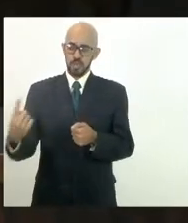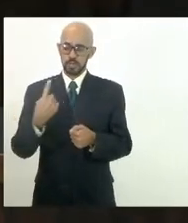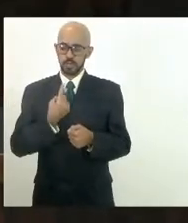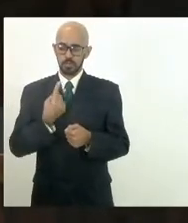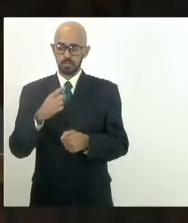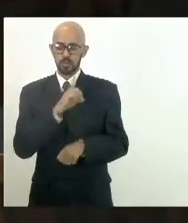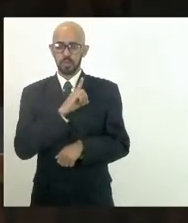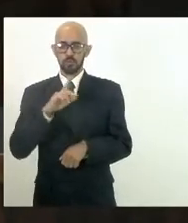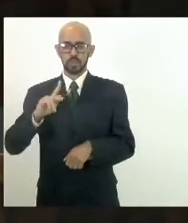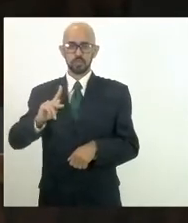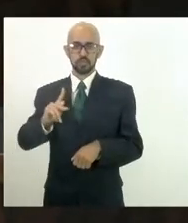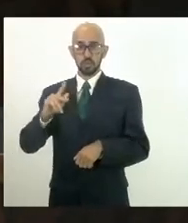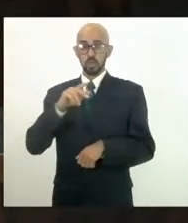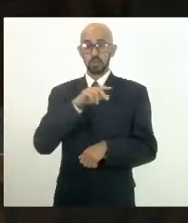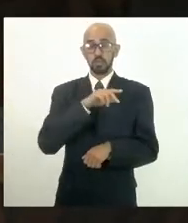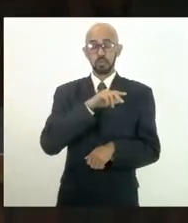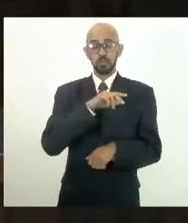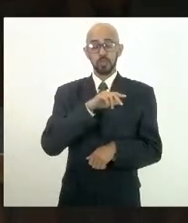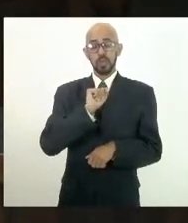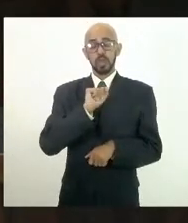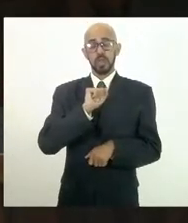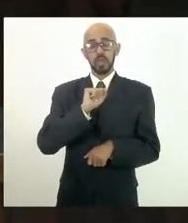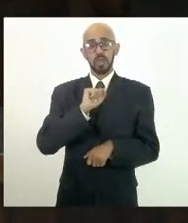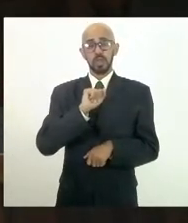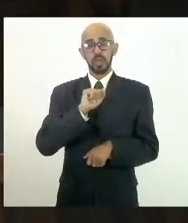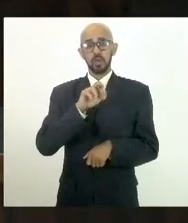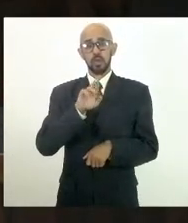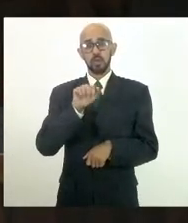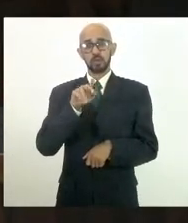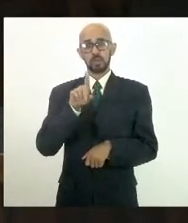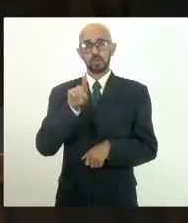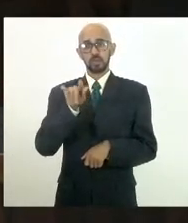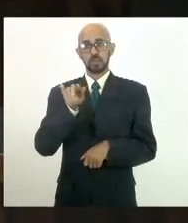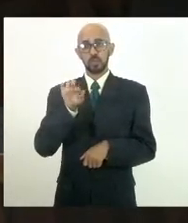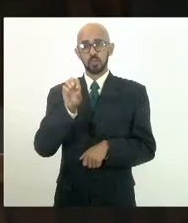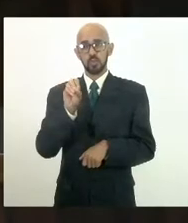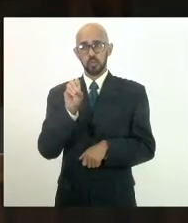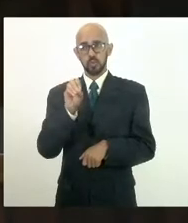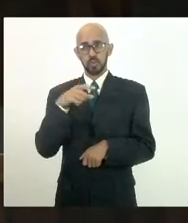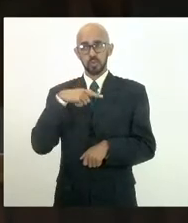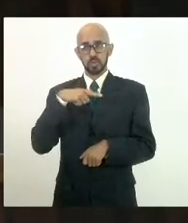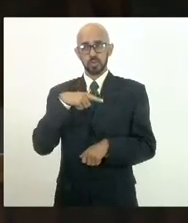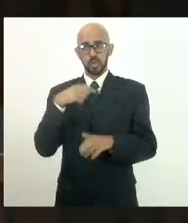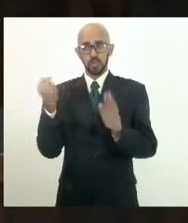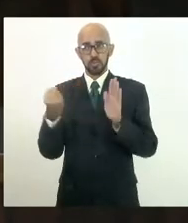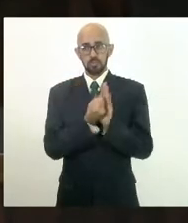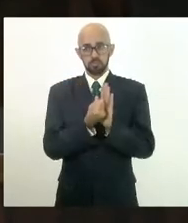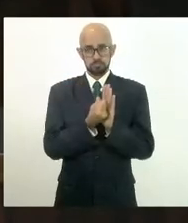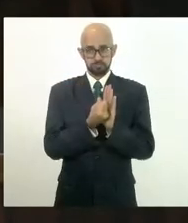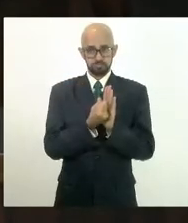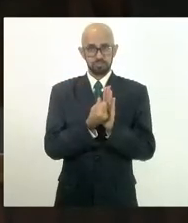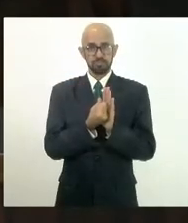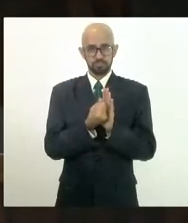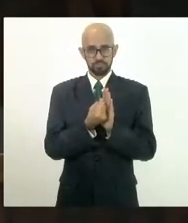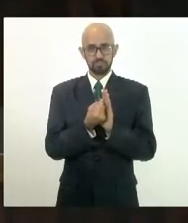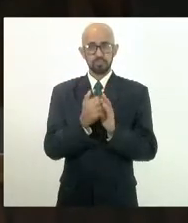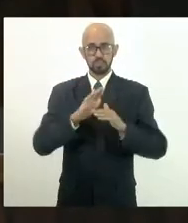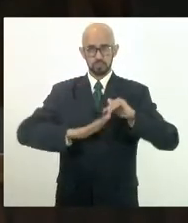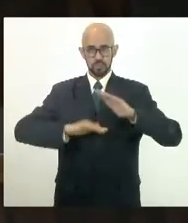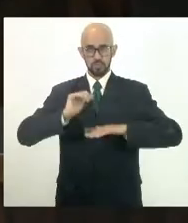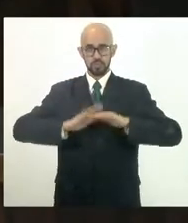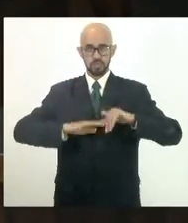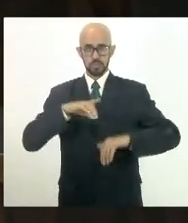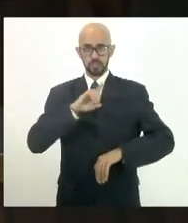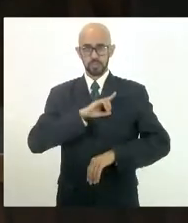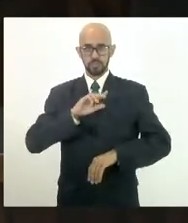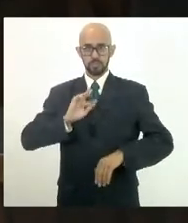Rodrigo Pacheco, que trouxe um plano que tem um impacto muito, muito pequeno nas carreiras da defensoria. Também recebi